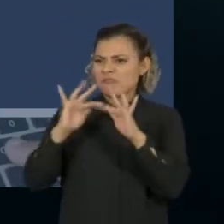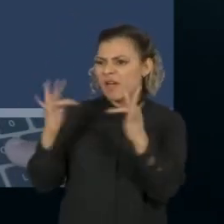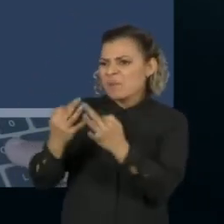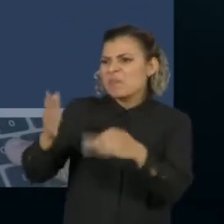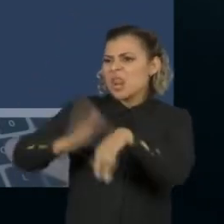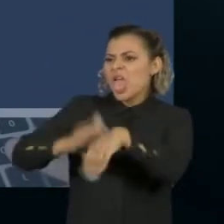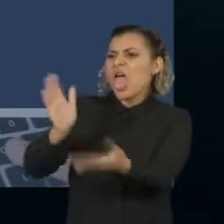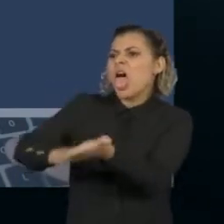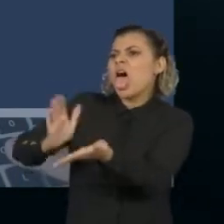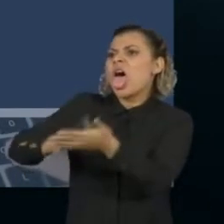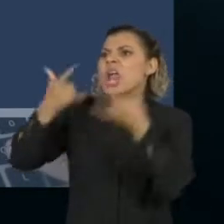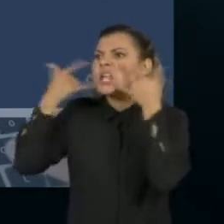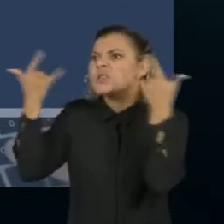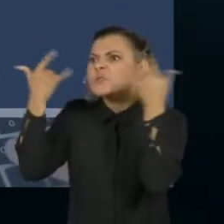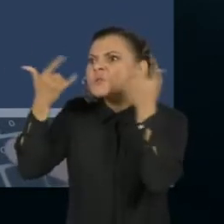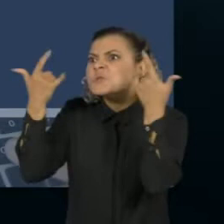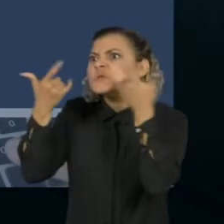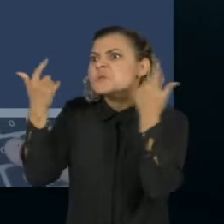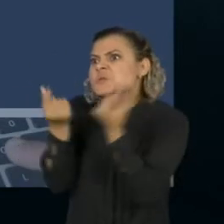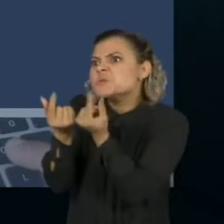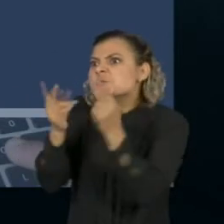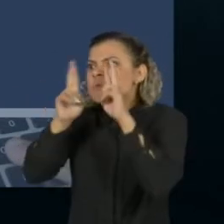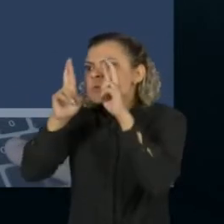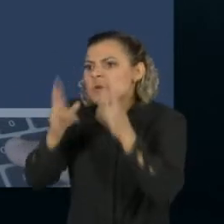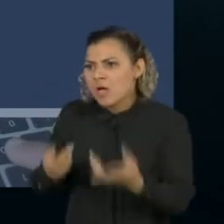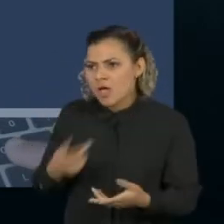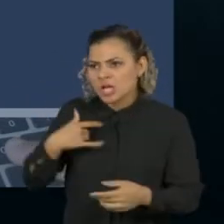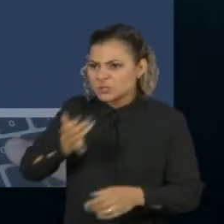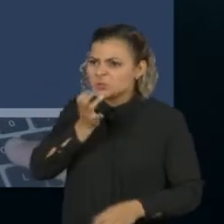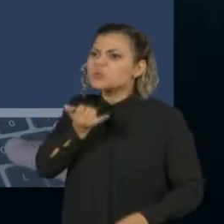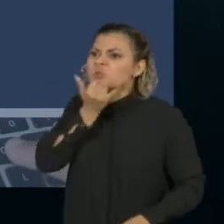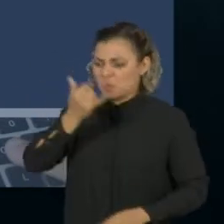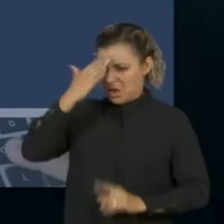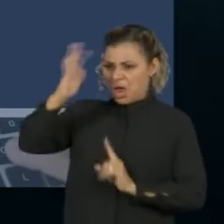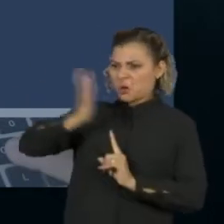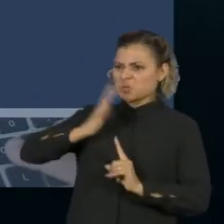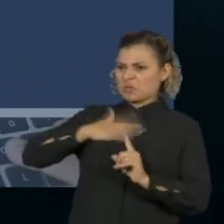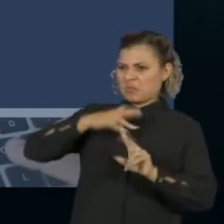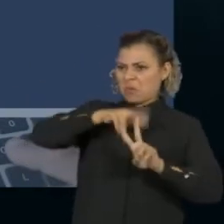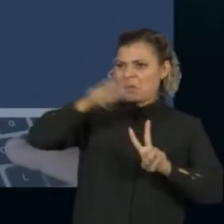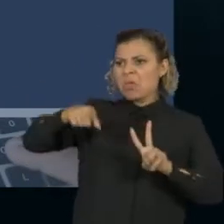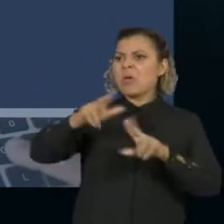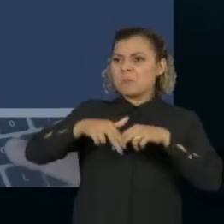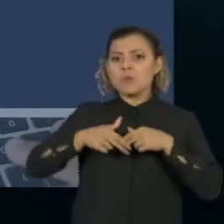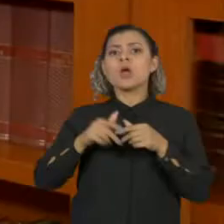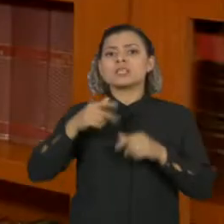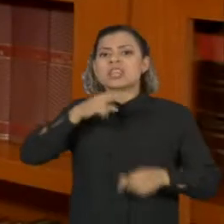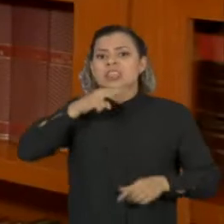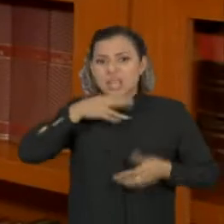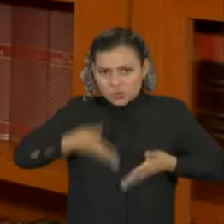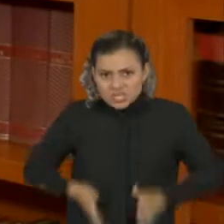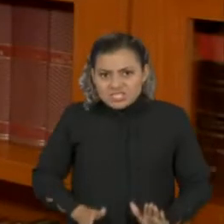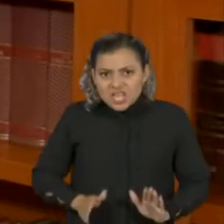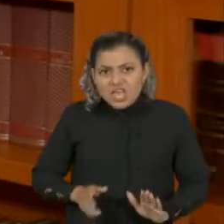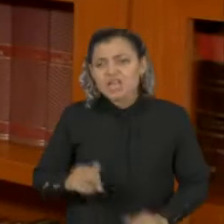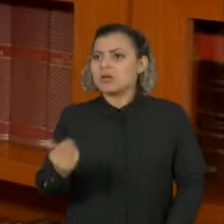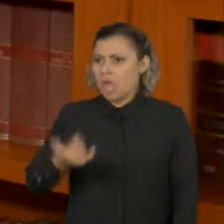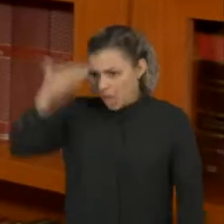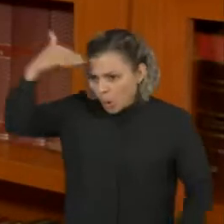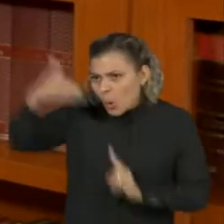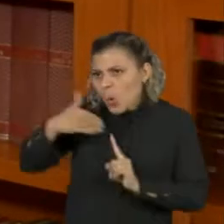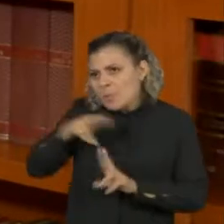forma gananciosa. Alegou ainda que não pode ser condenada pela expectativa de nascimento de um neto. Não quer